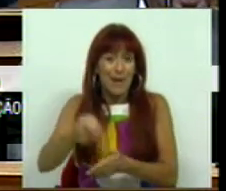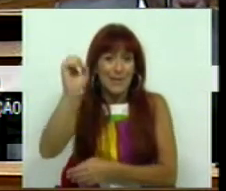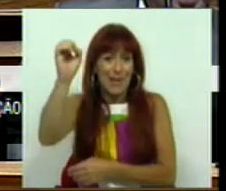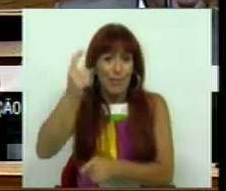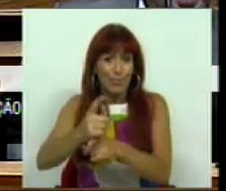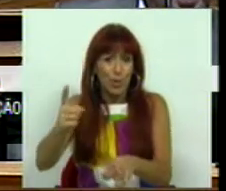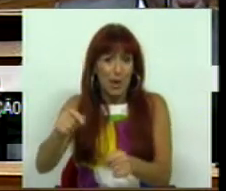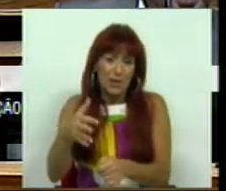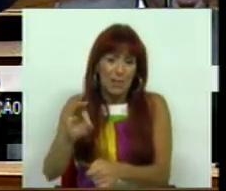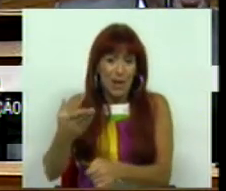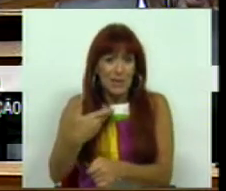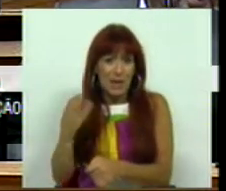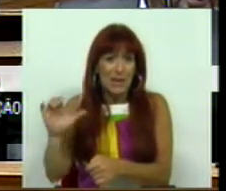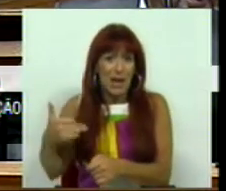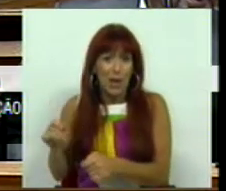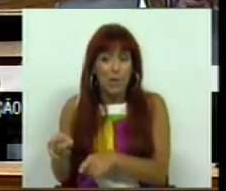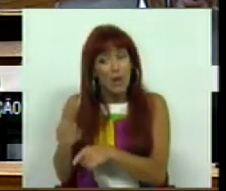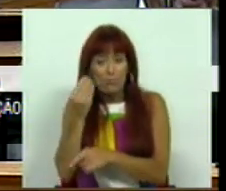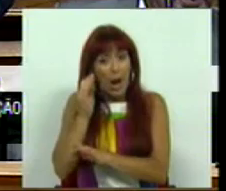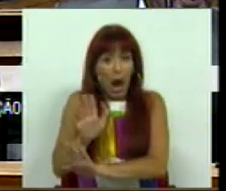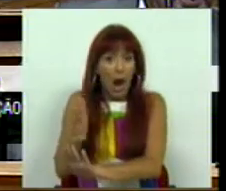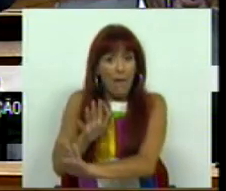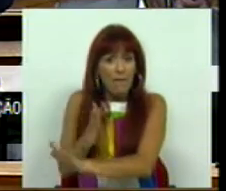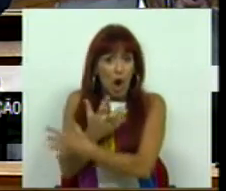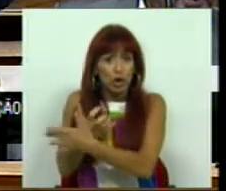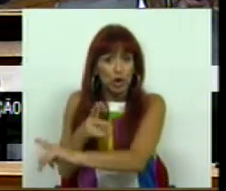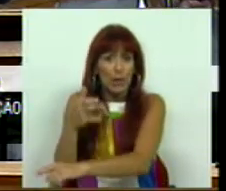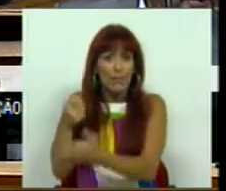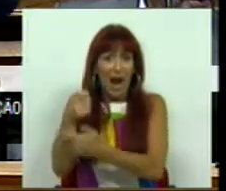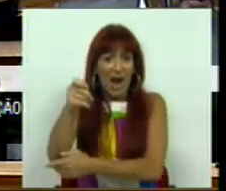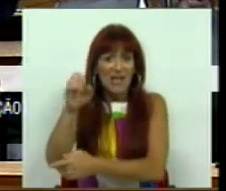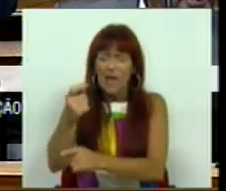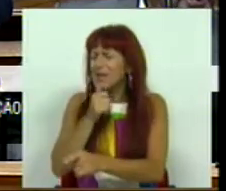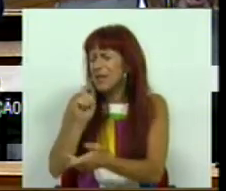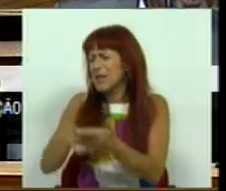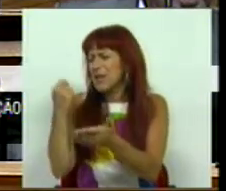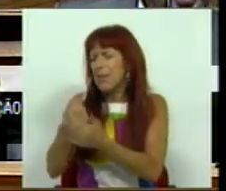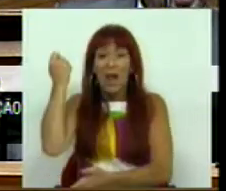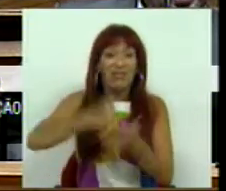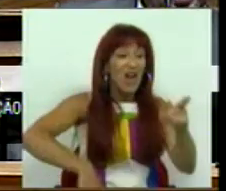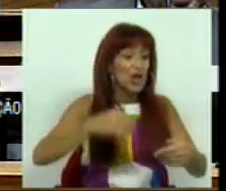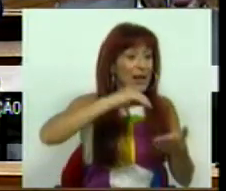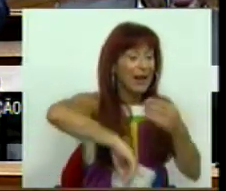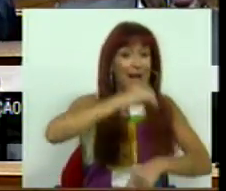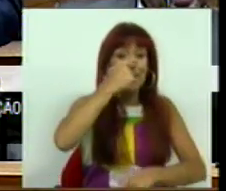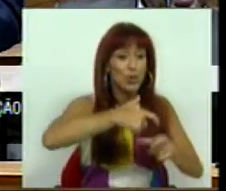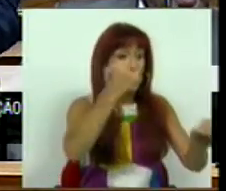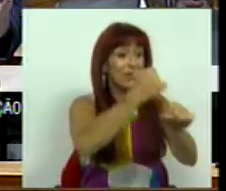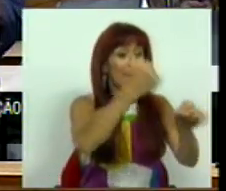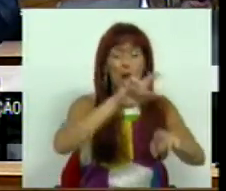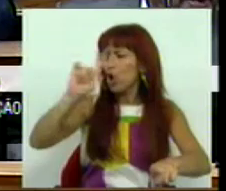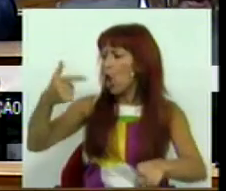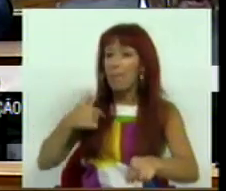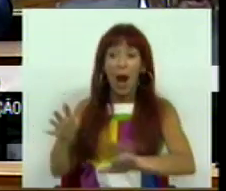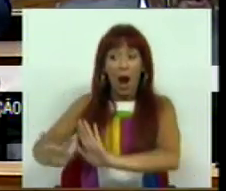zero porque o PSD e o CDS assim quiseram e paga zero porque decidem sempre taxar os rendimentos do trabalho, mas